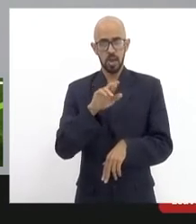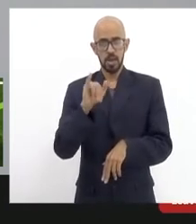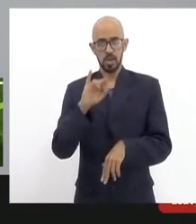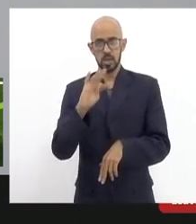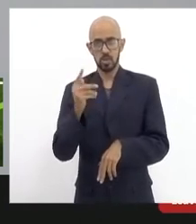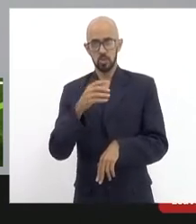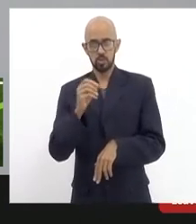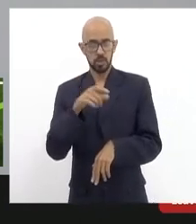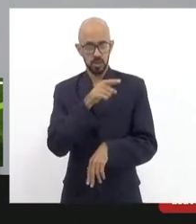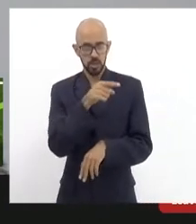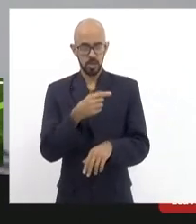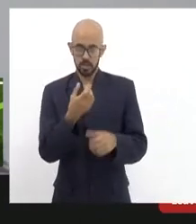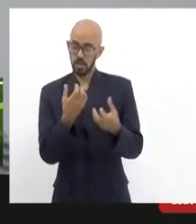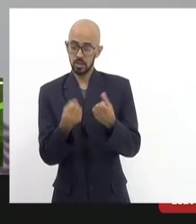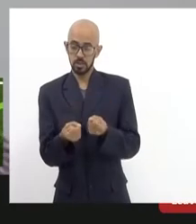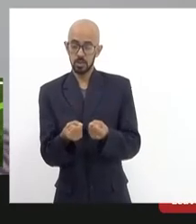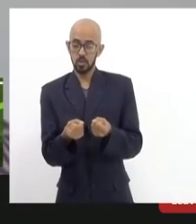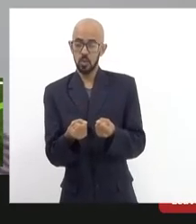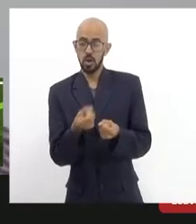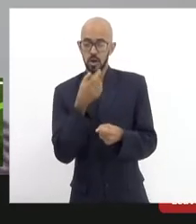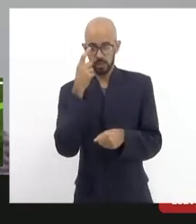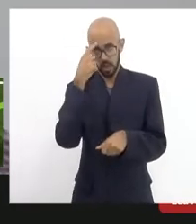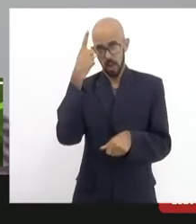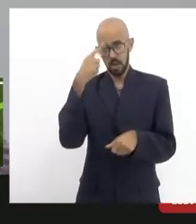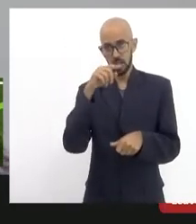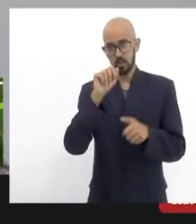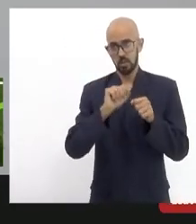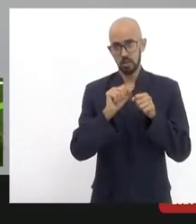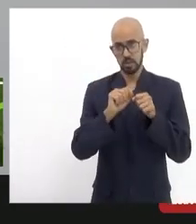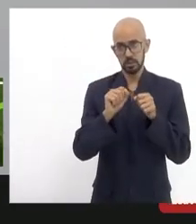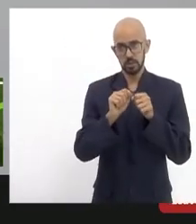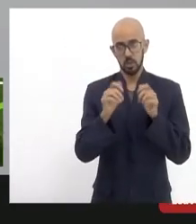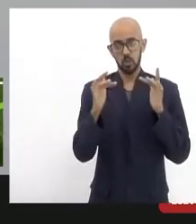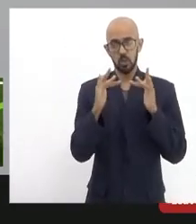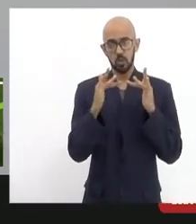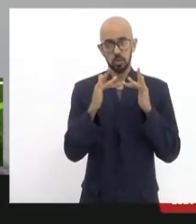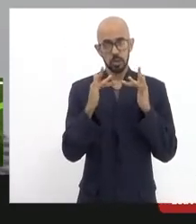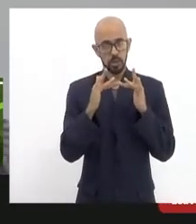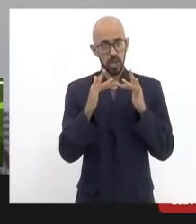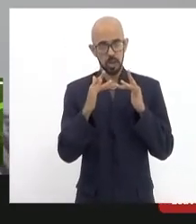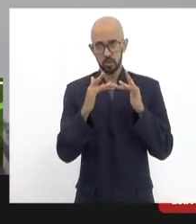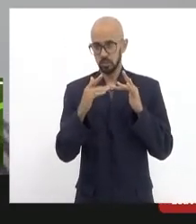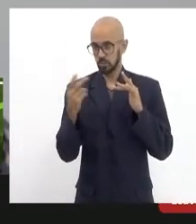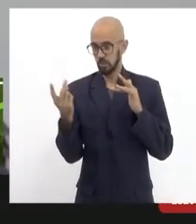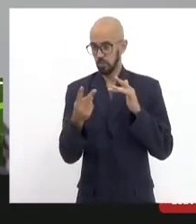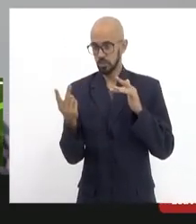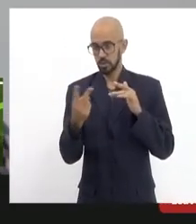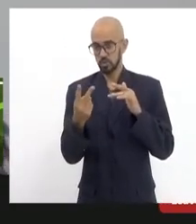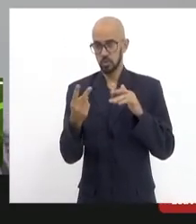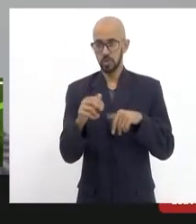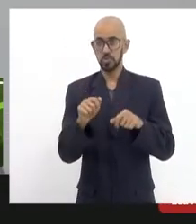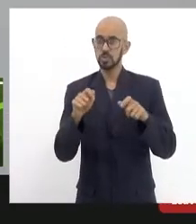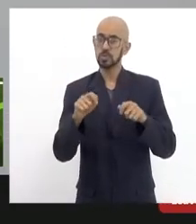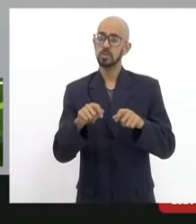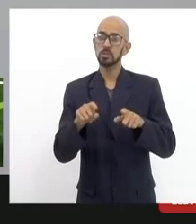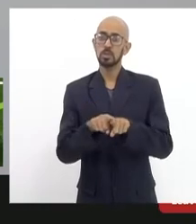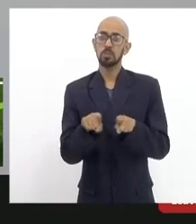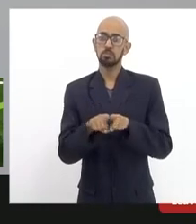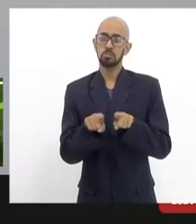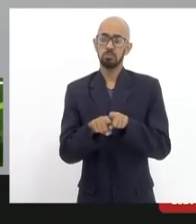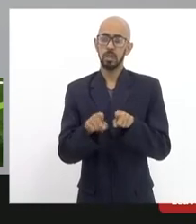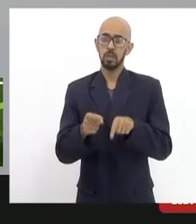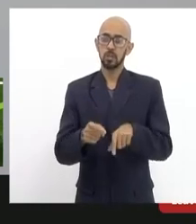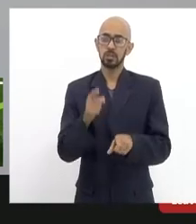ele está aberto eu vou passar vou fazer a mediação dos contatos telefônicos entre vocês mas pode dar um desdobramento legal ainda mais com essa